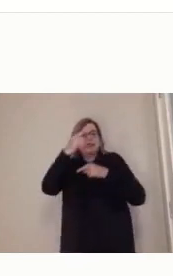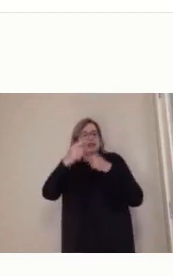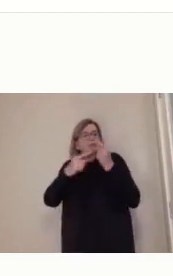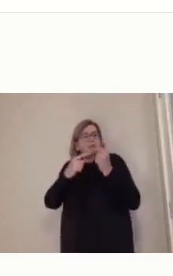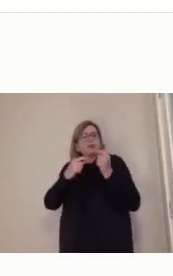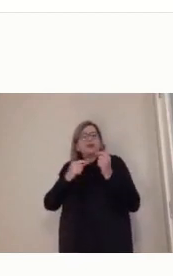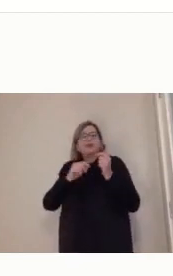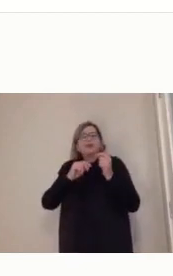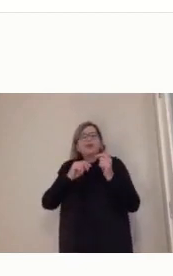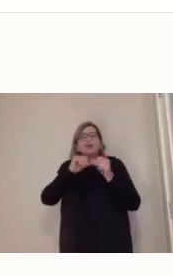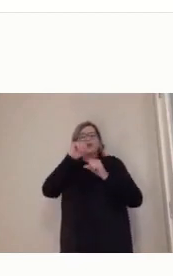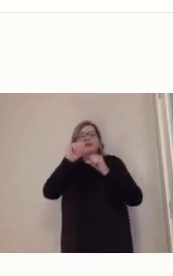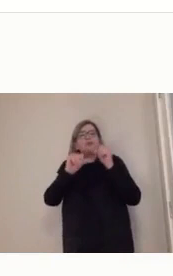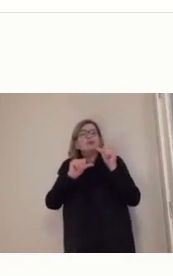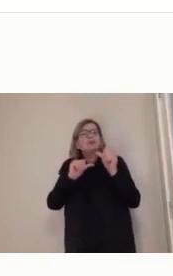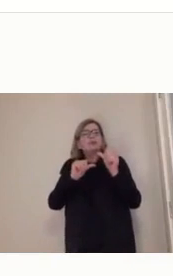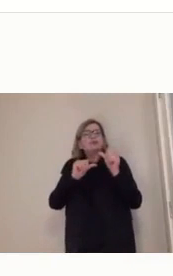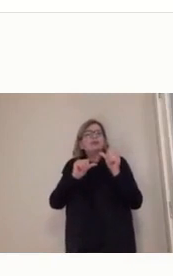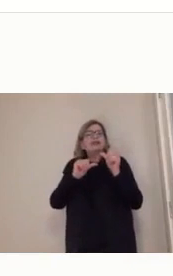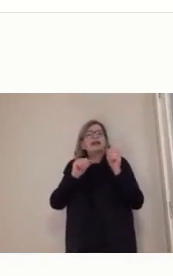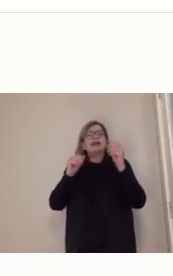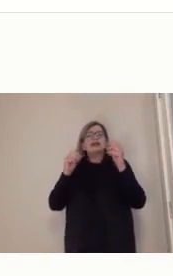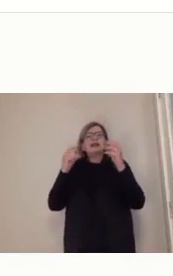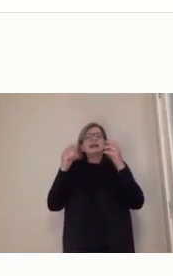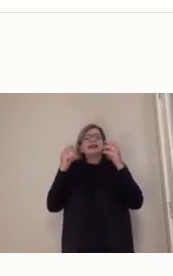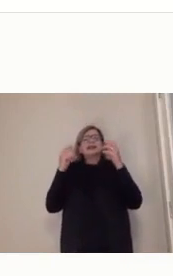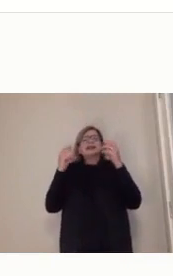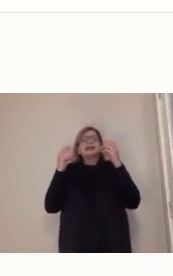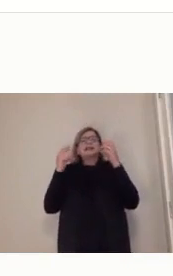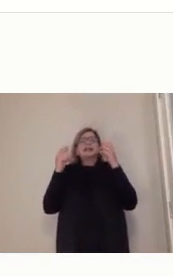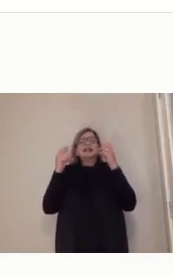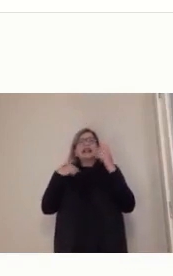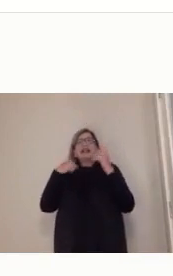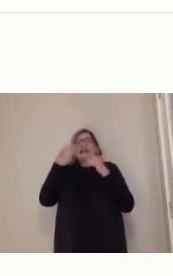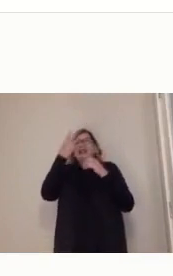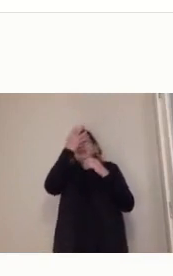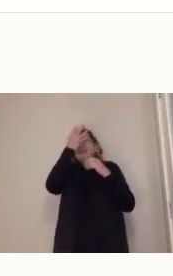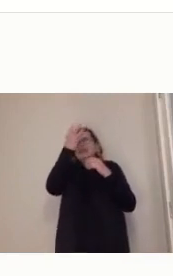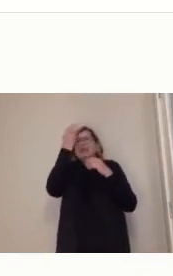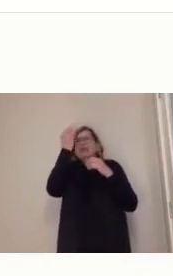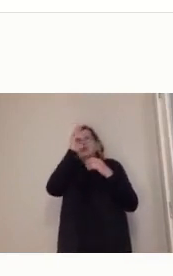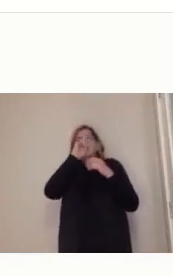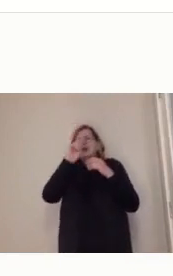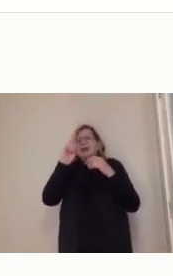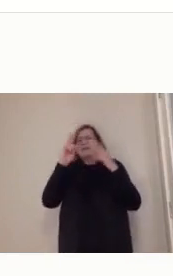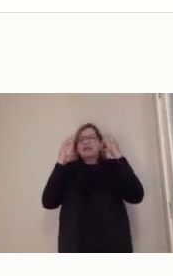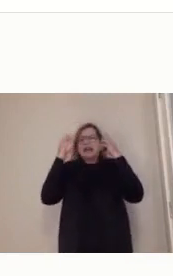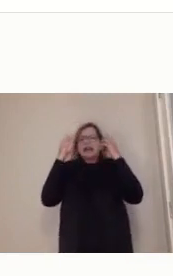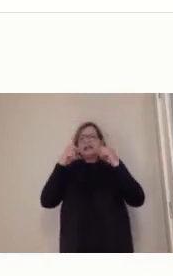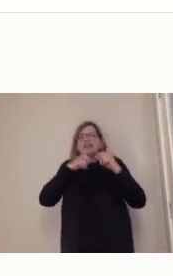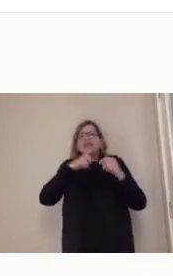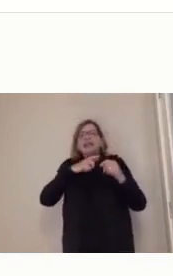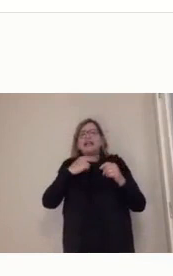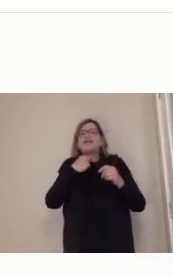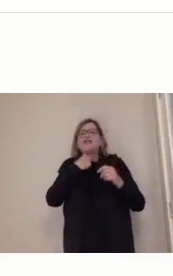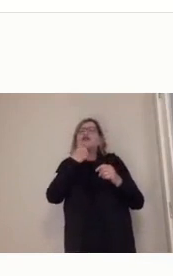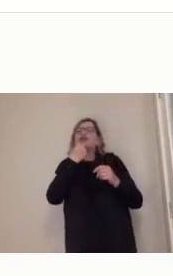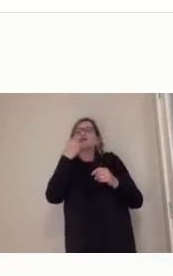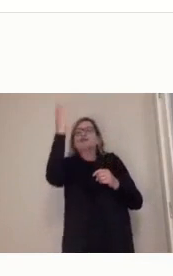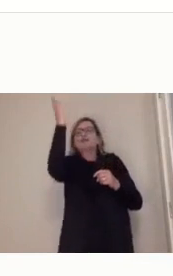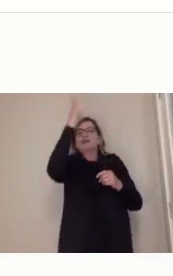Brasil, né? A que é oficial do governo, né? Que depois ele cedeu essa concessão para o governo como a primeira rádio